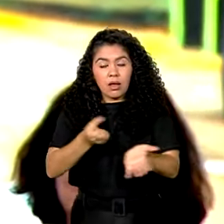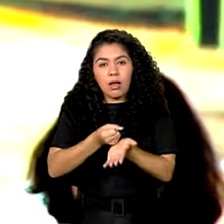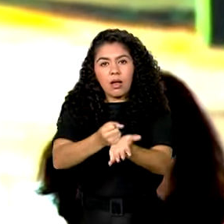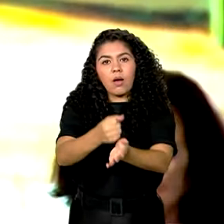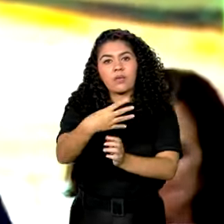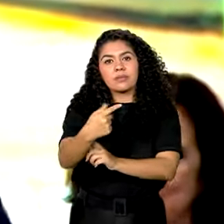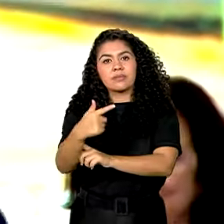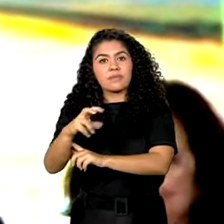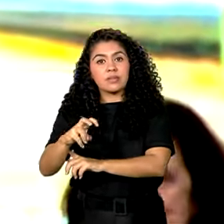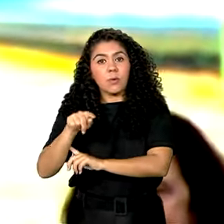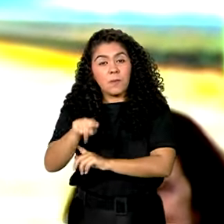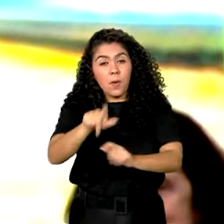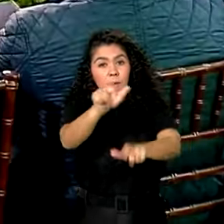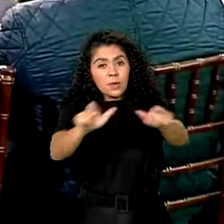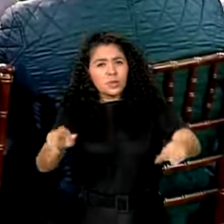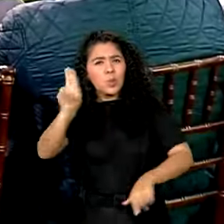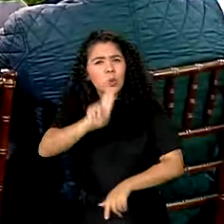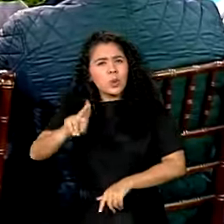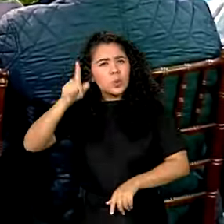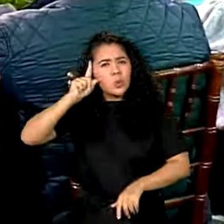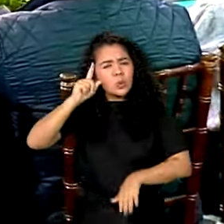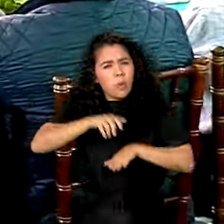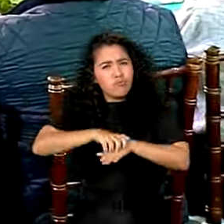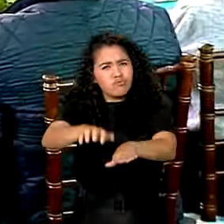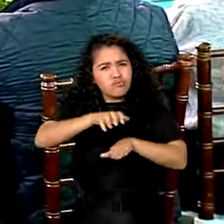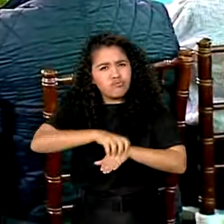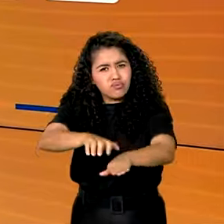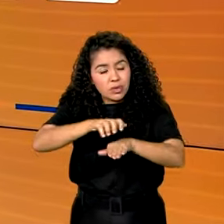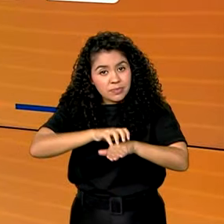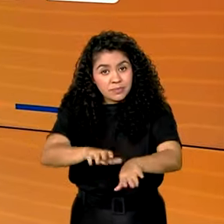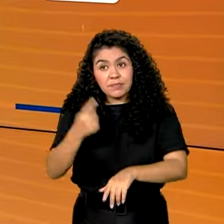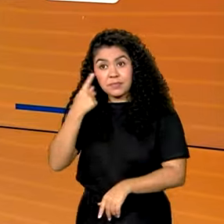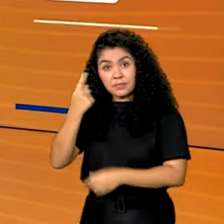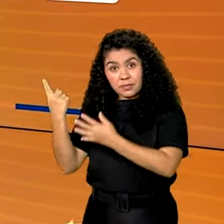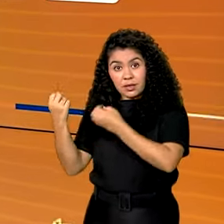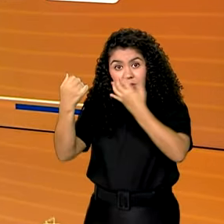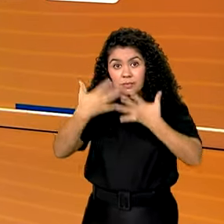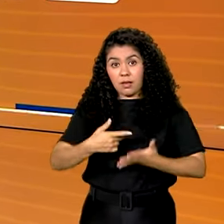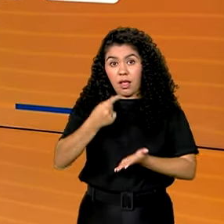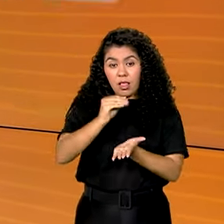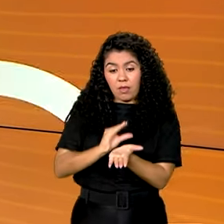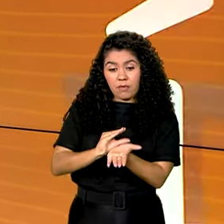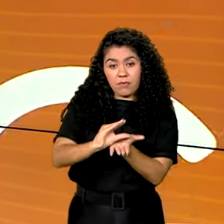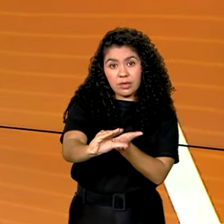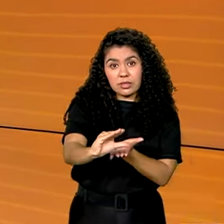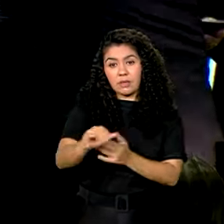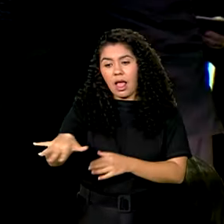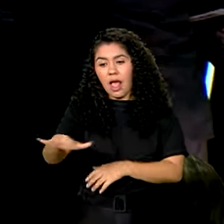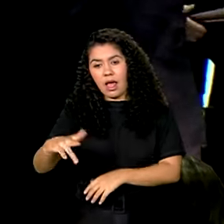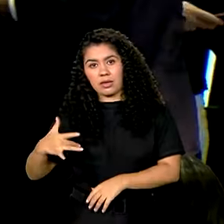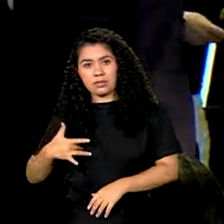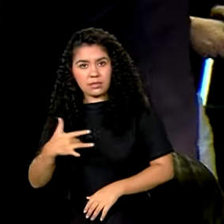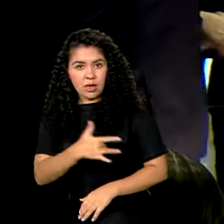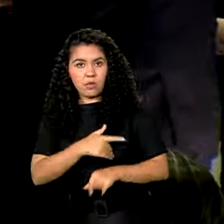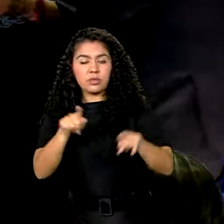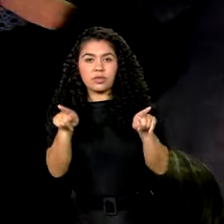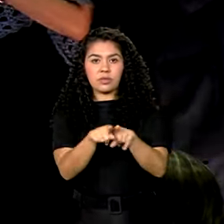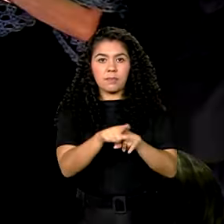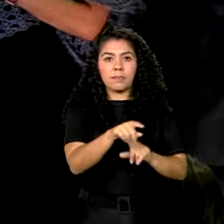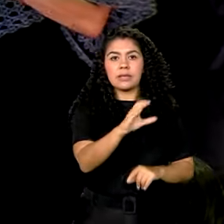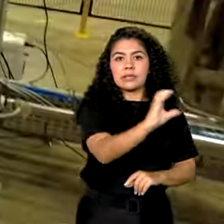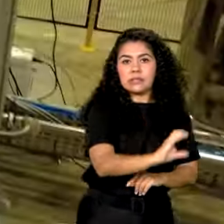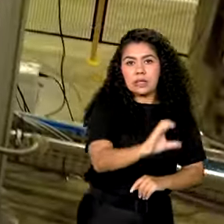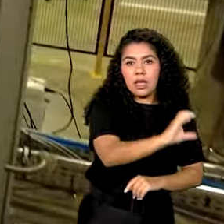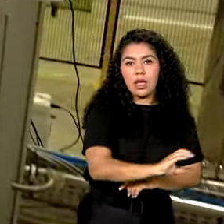e transportar diariamente mais de 250 mil passageiros. Investimento em ciência e saúde, 1 bilhão de reais